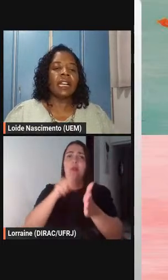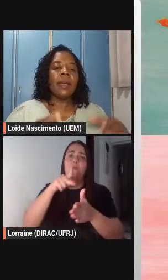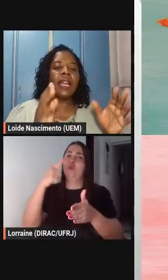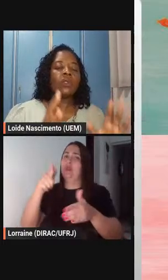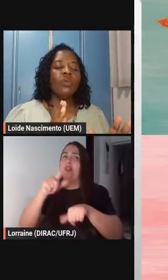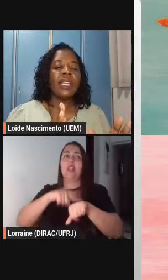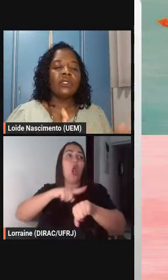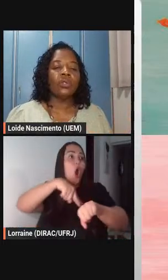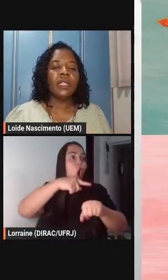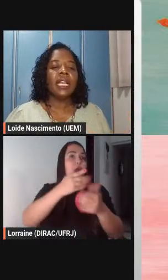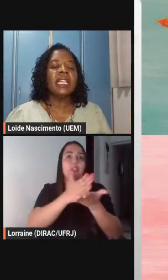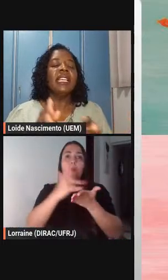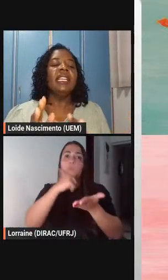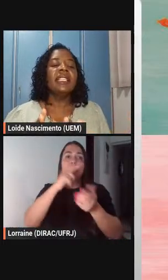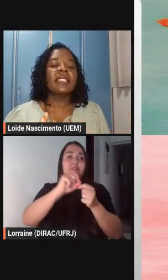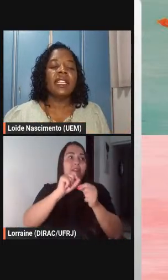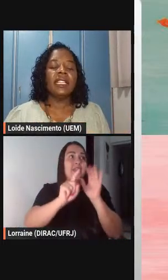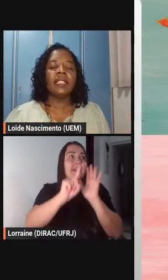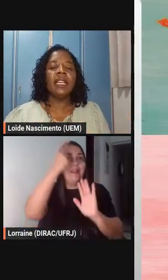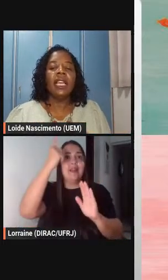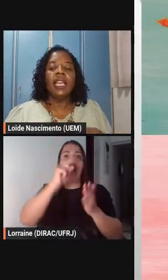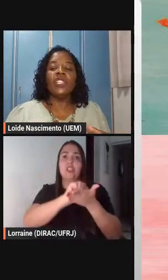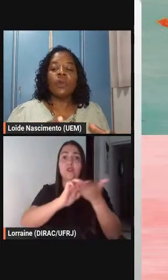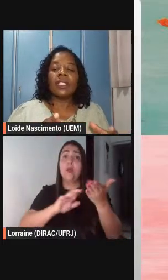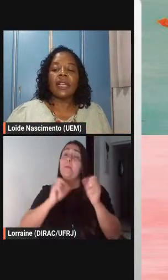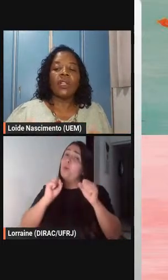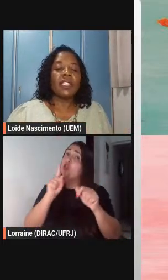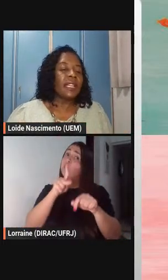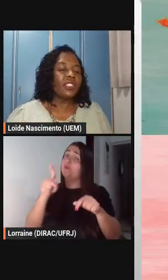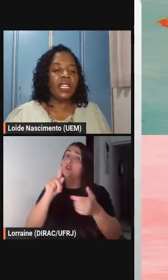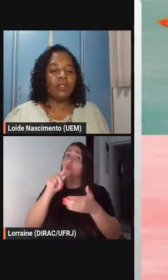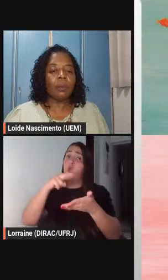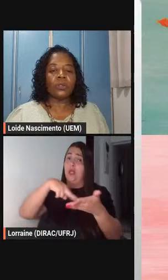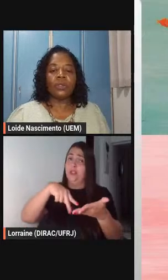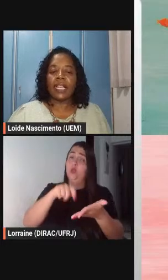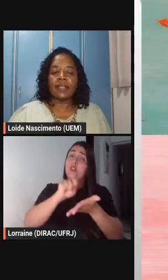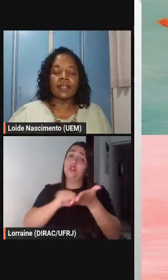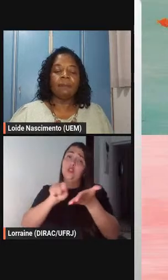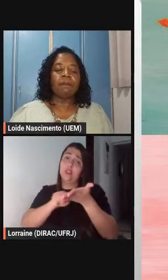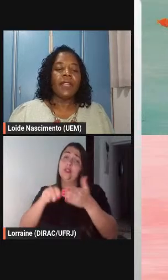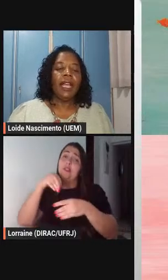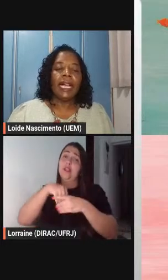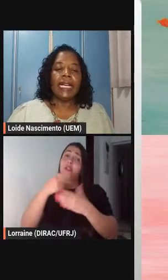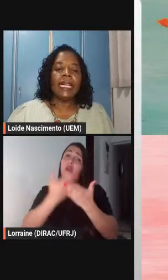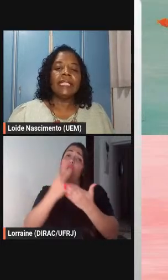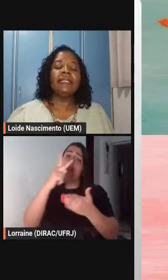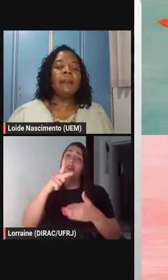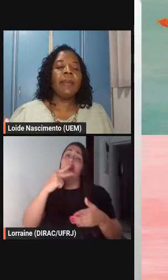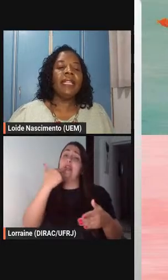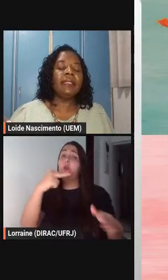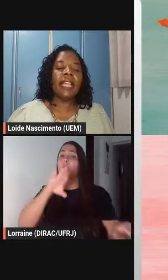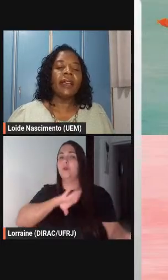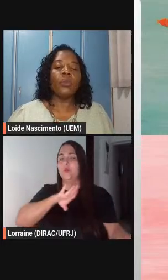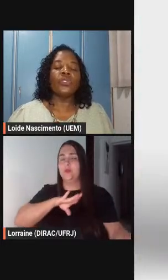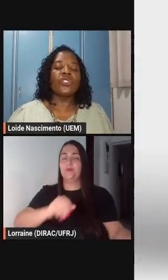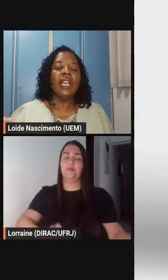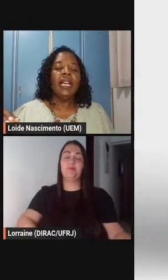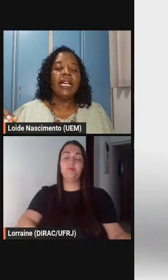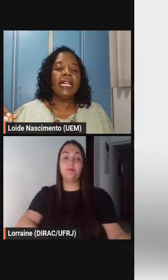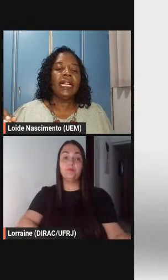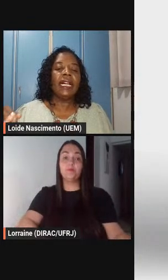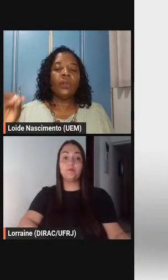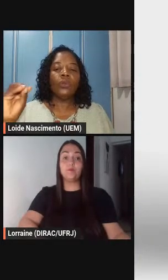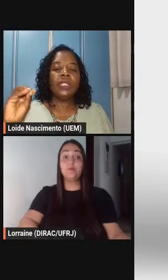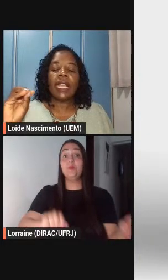né trabalhar com leitura e escrita em suas aulas de língua portuguesa também temos